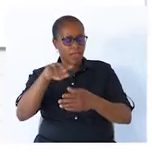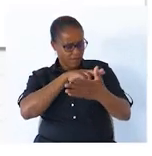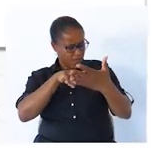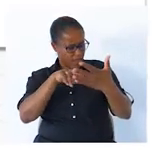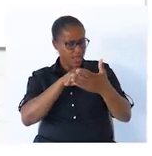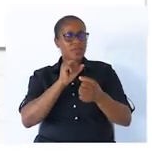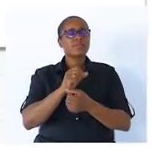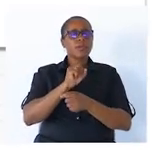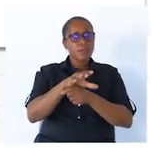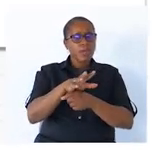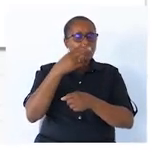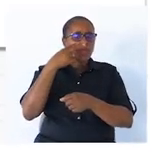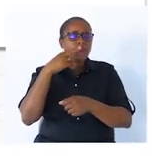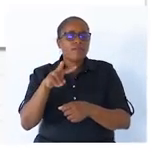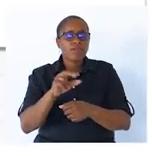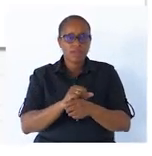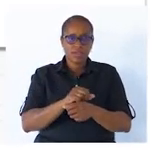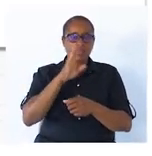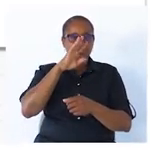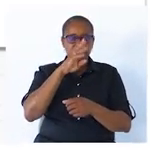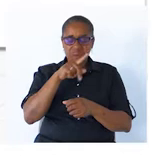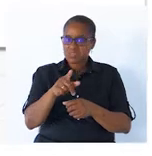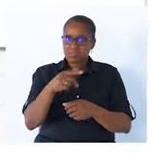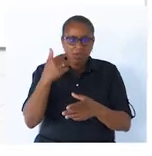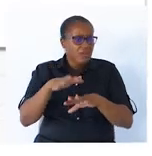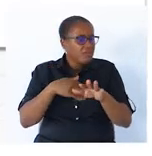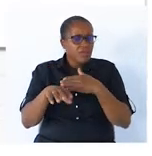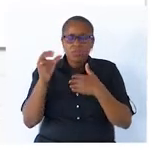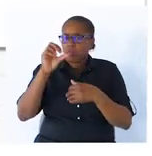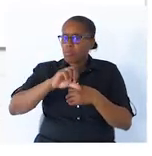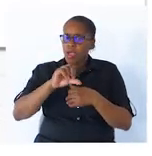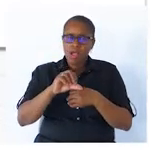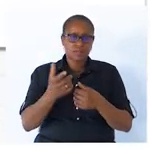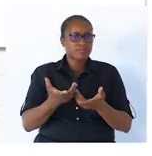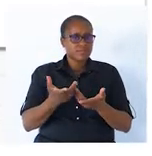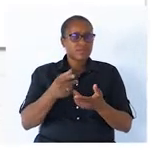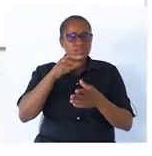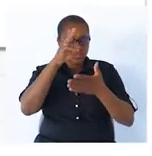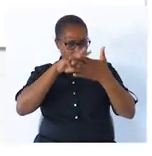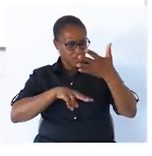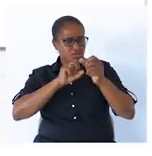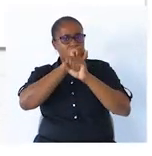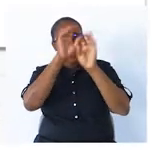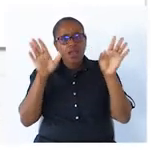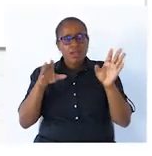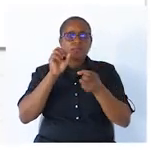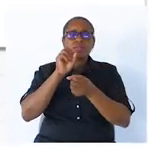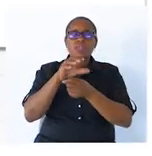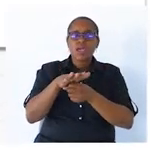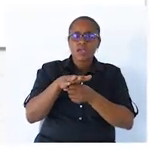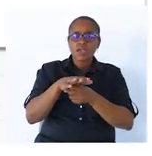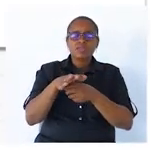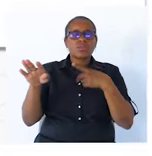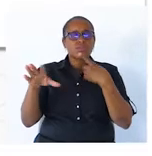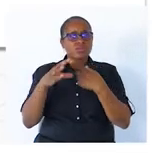-mail para verificar se não cometeu nenhuma falha, se o texto está claro, se a mensagem,